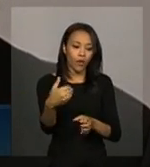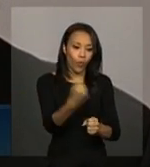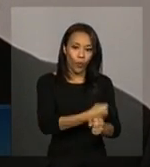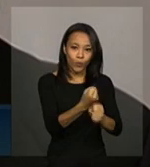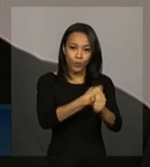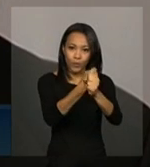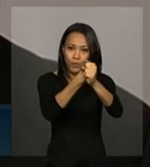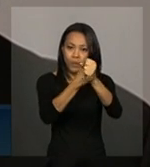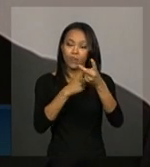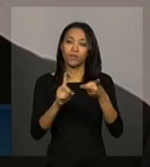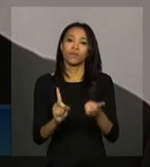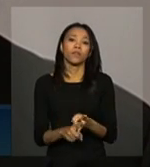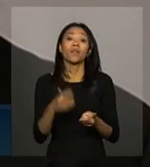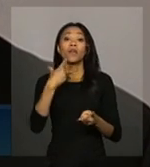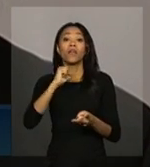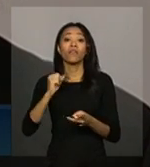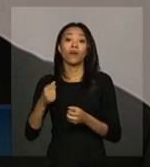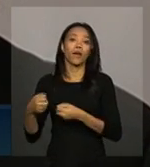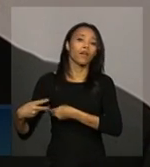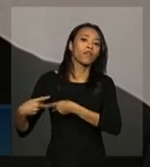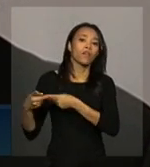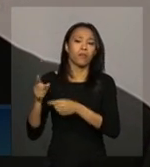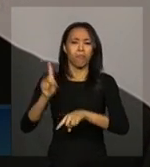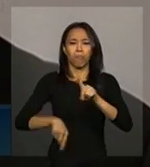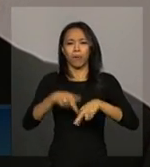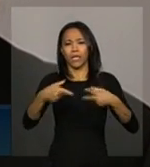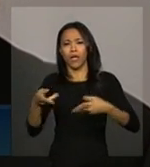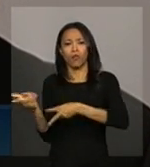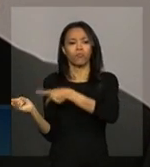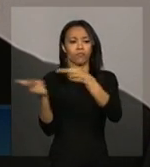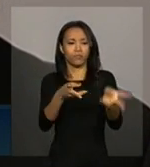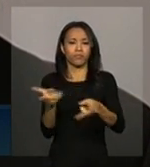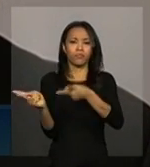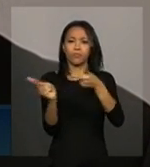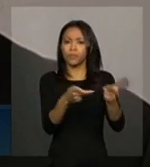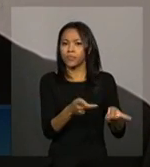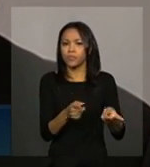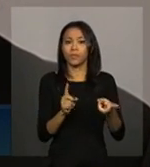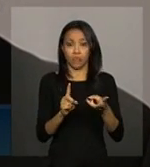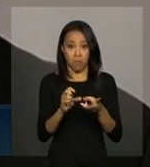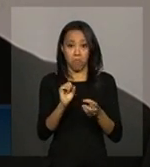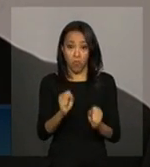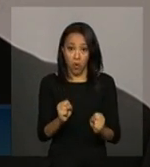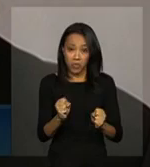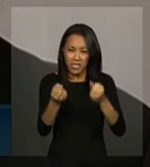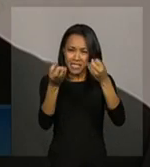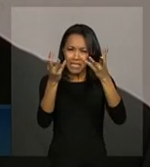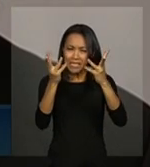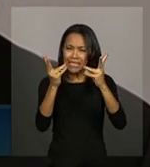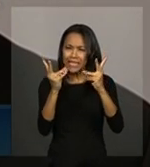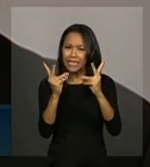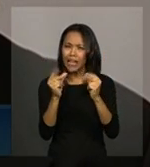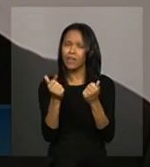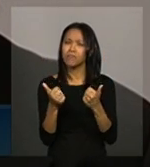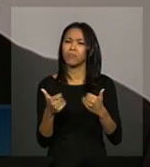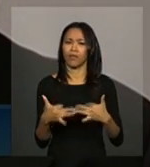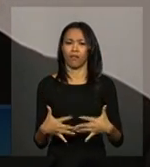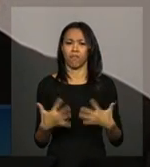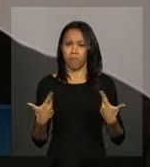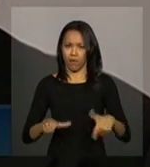A construtora? Quem vai ser o fornecedor do equipamento? Eu saber se você pode me abrir mais detalhes sobre isso.